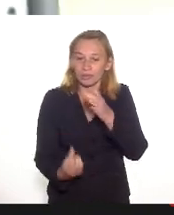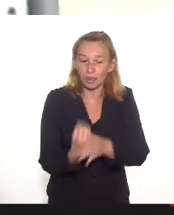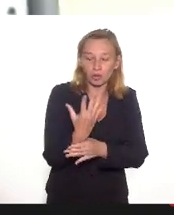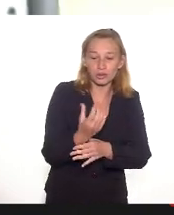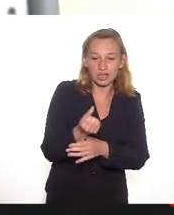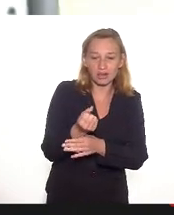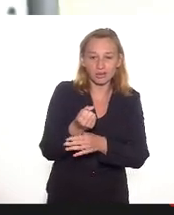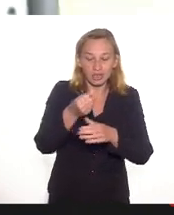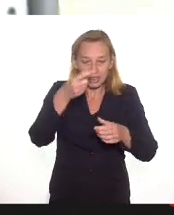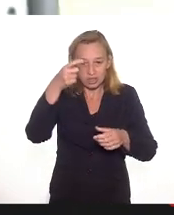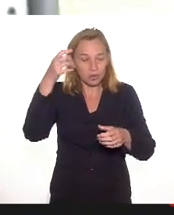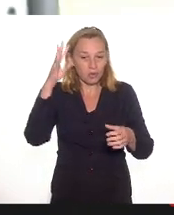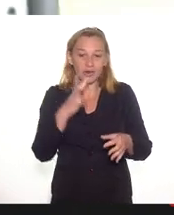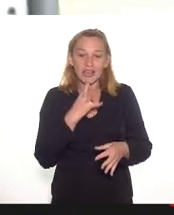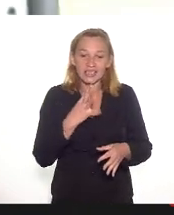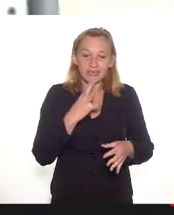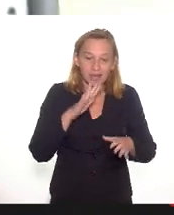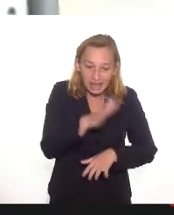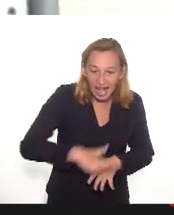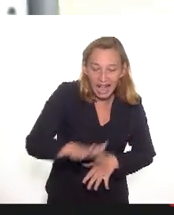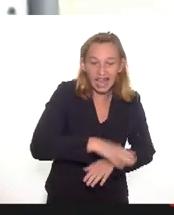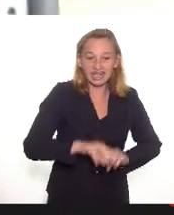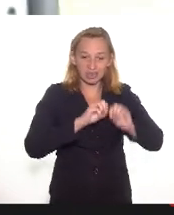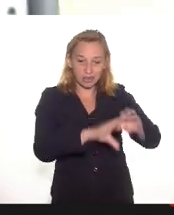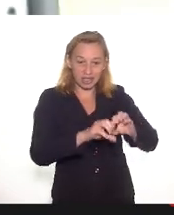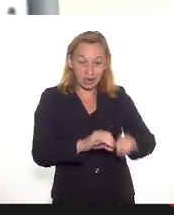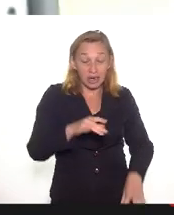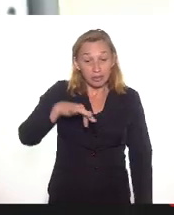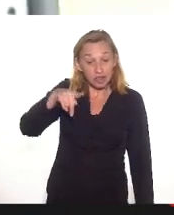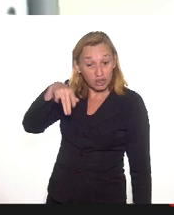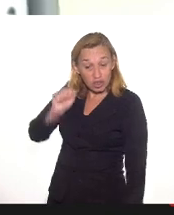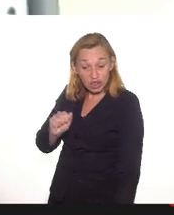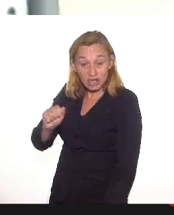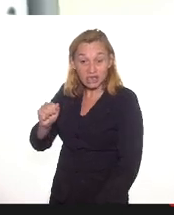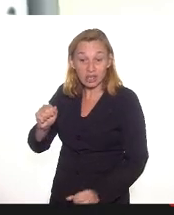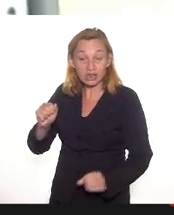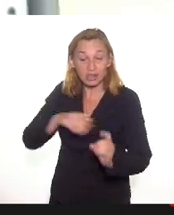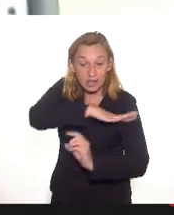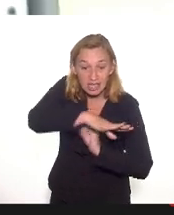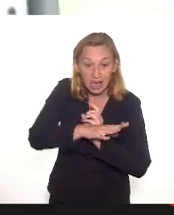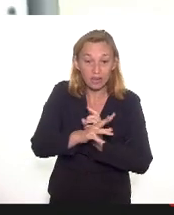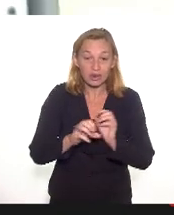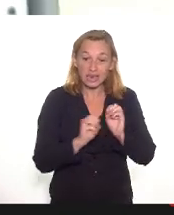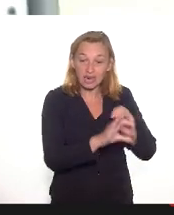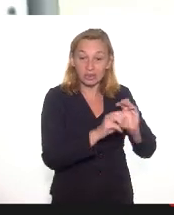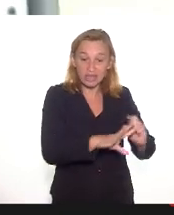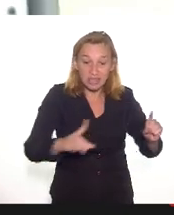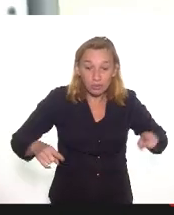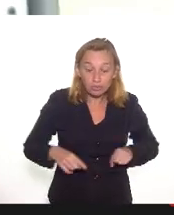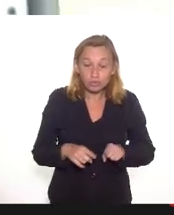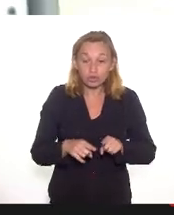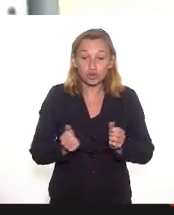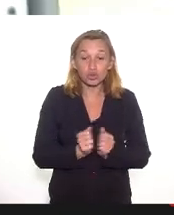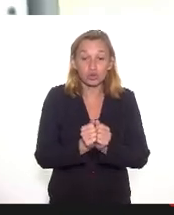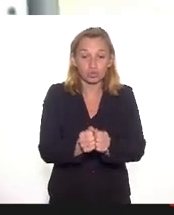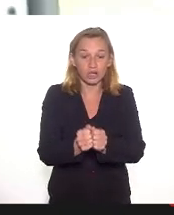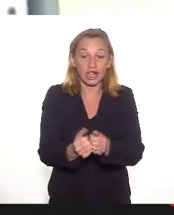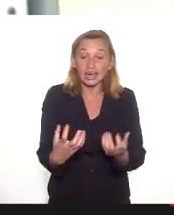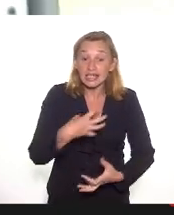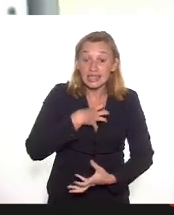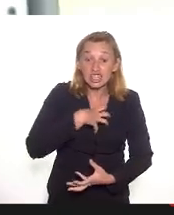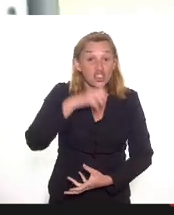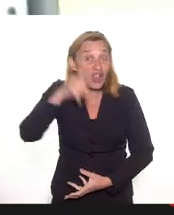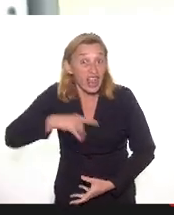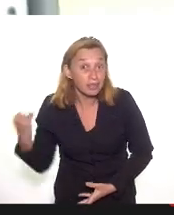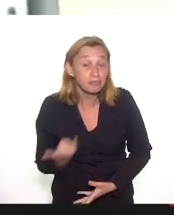conhecimento, com o campo da educação, a museologia social e a educação estão plenamente articuladas. Nesse sentido, é